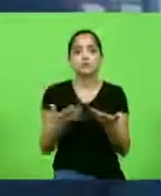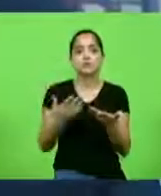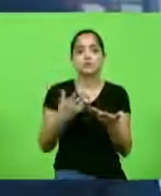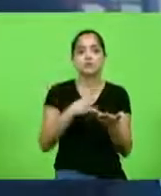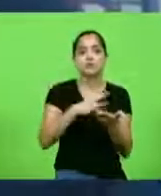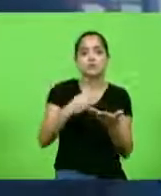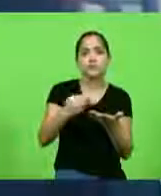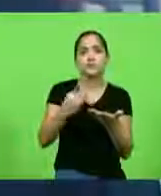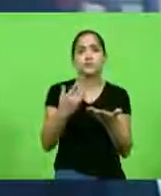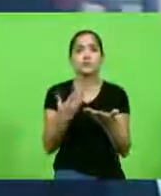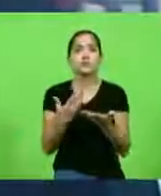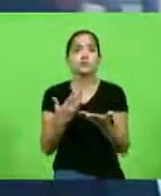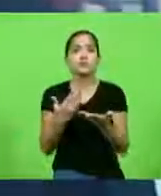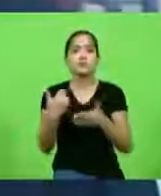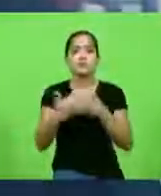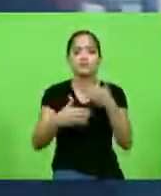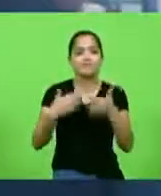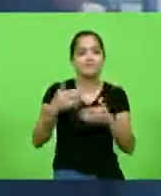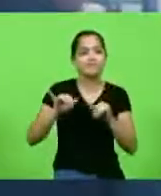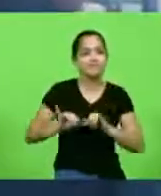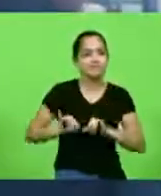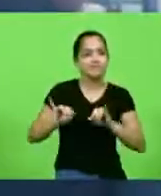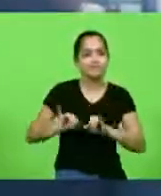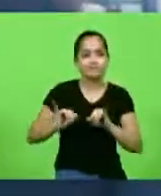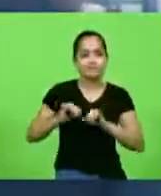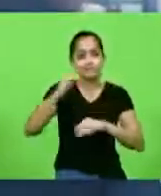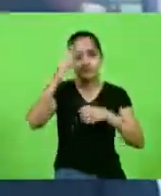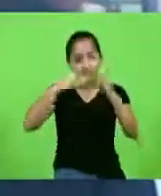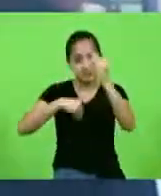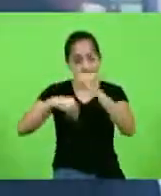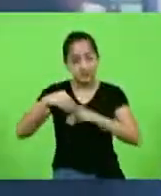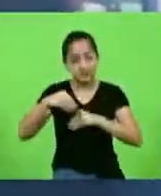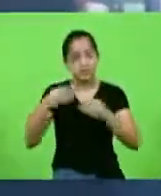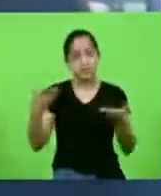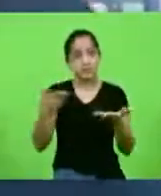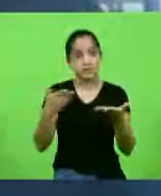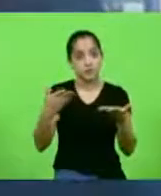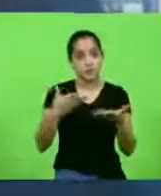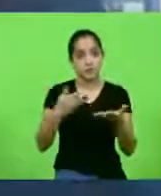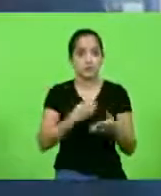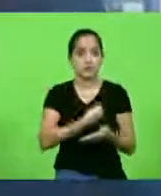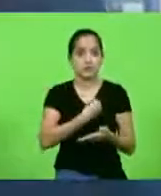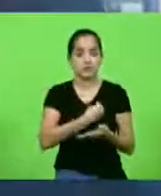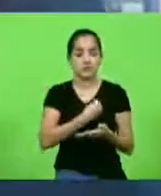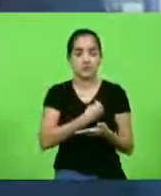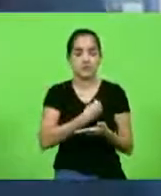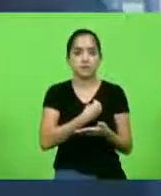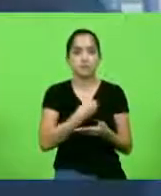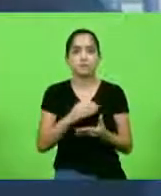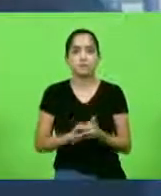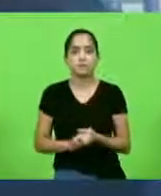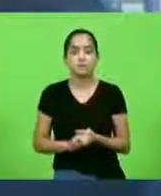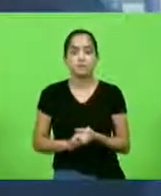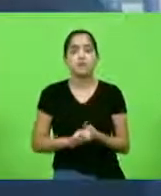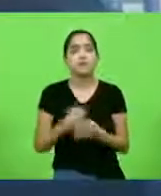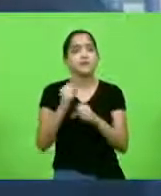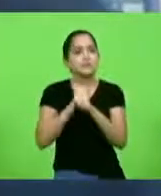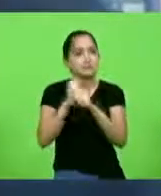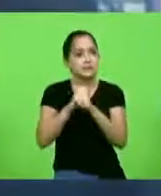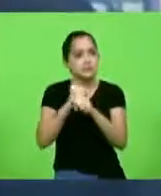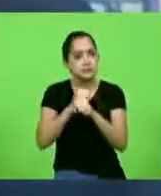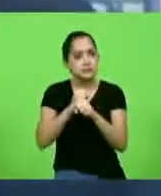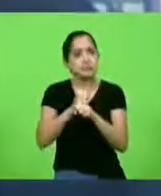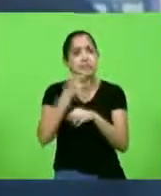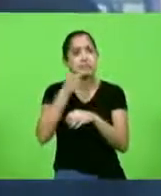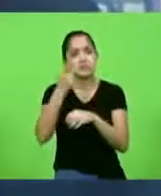o sufoco, não fiquem na depressão e na tragédia que nós vivemos hoje. Faz muitos anos que nós falamos